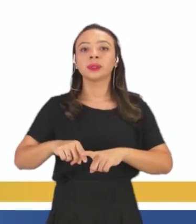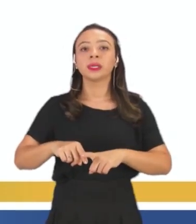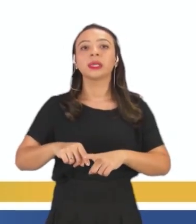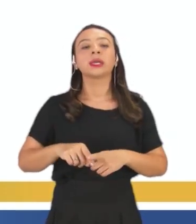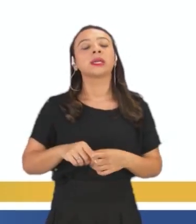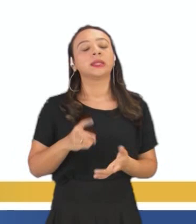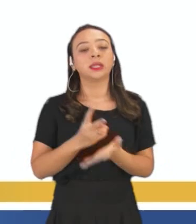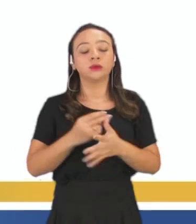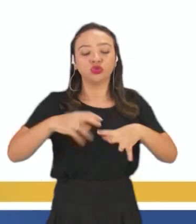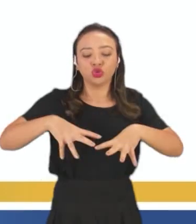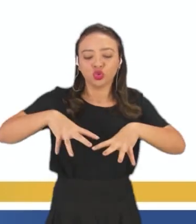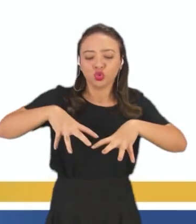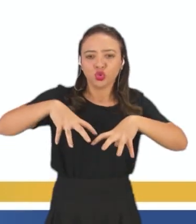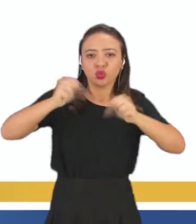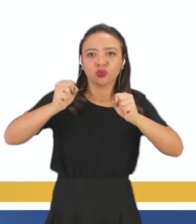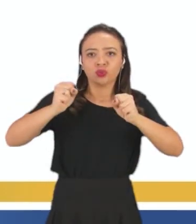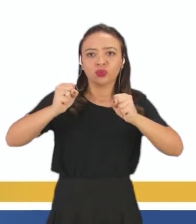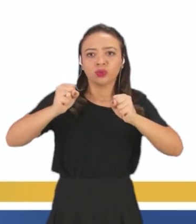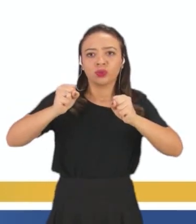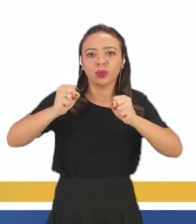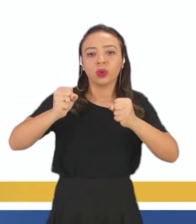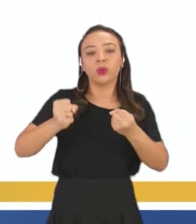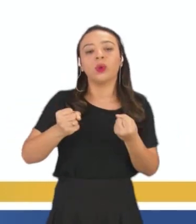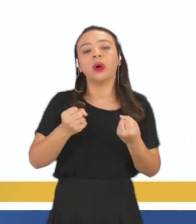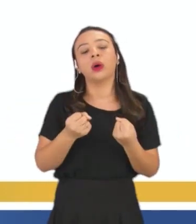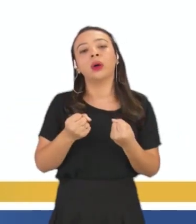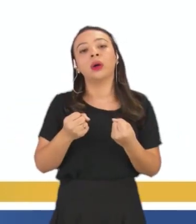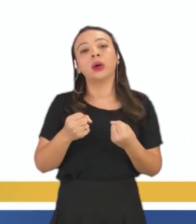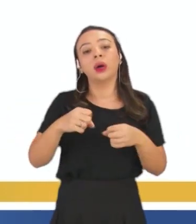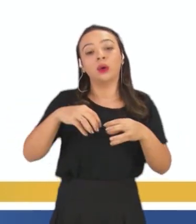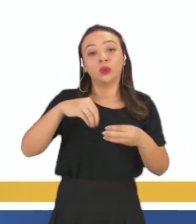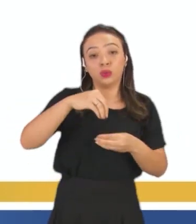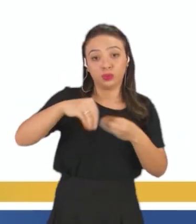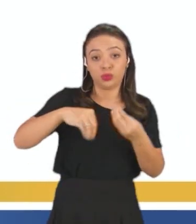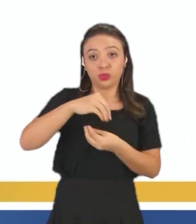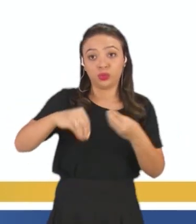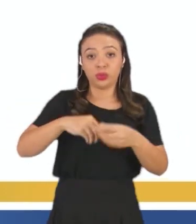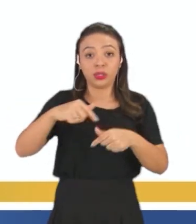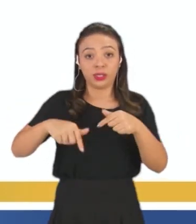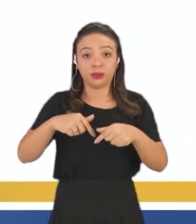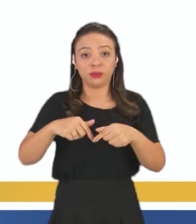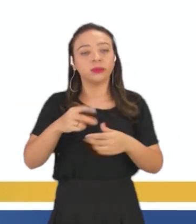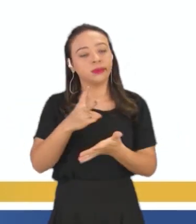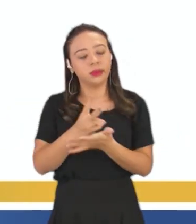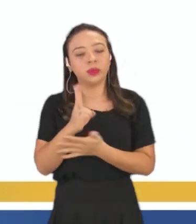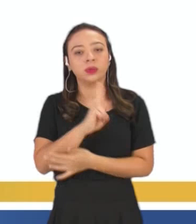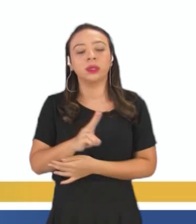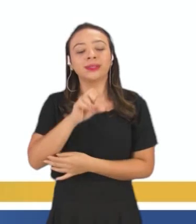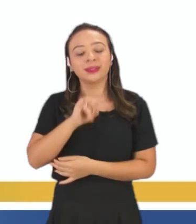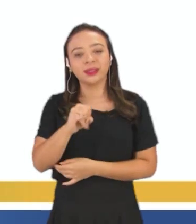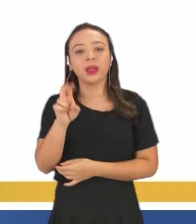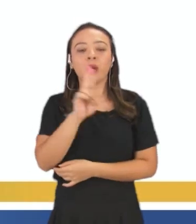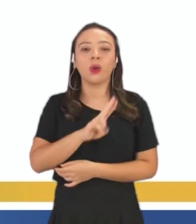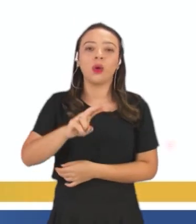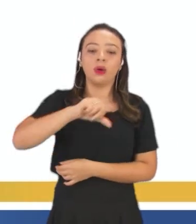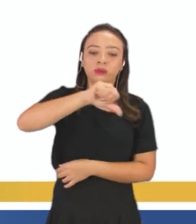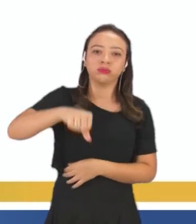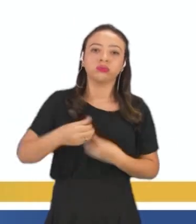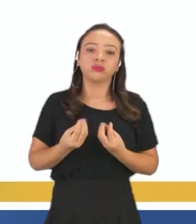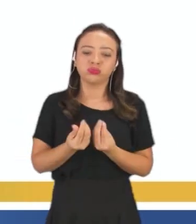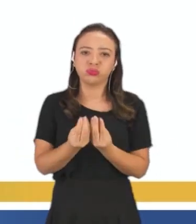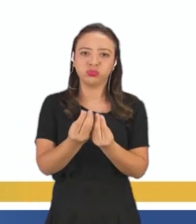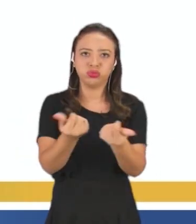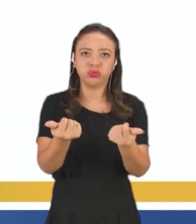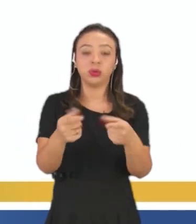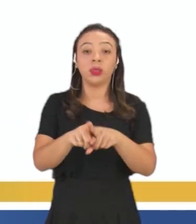toxicidade. Então, essa capela, ela é muito utilizada quando a gente trabalha com ácidos, ok? Então, nós temos aqui na